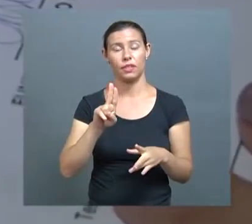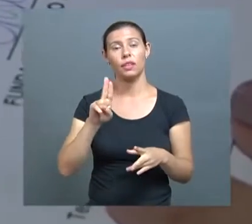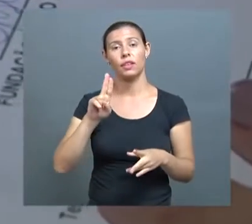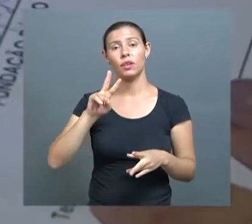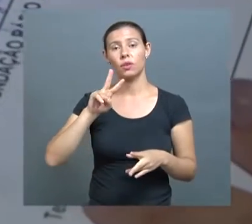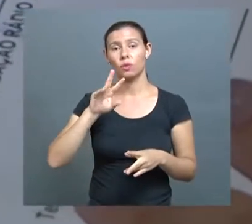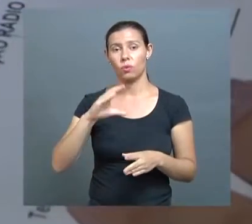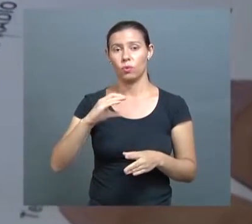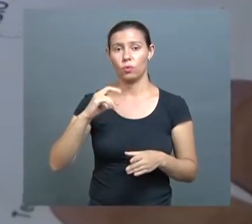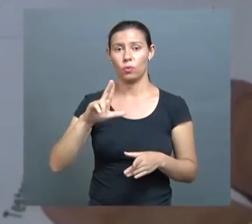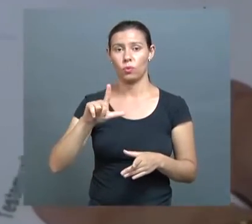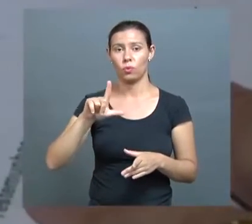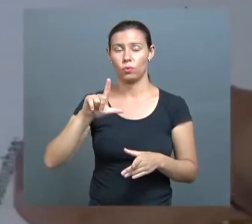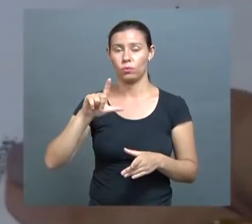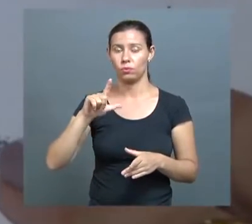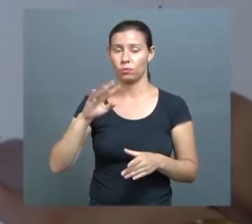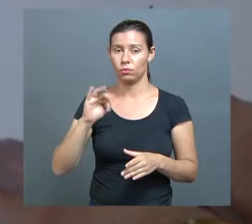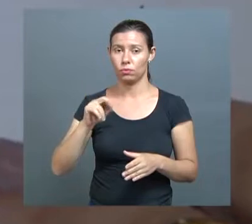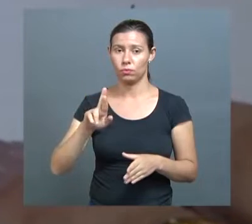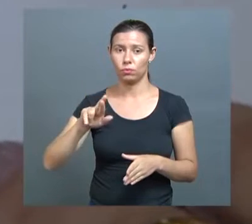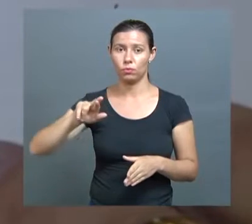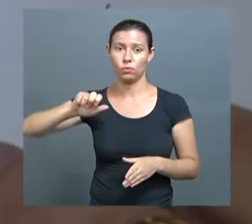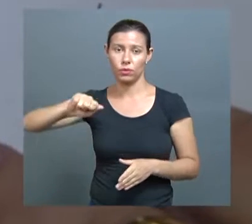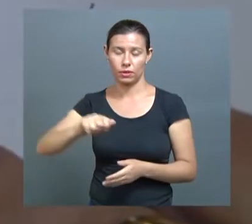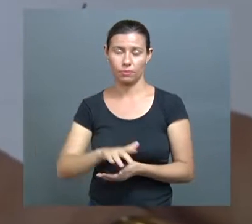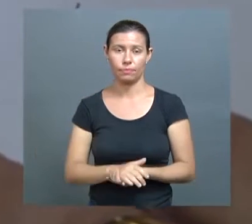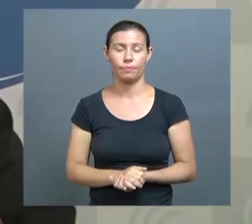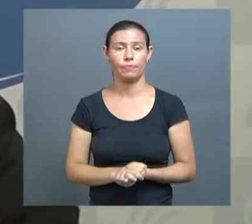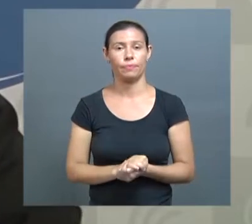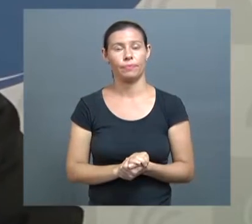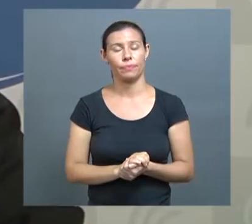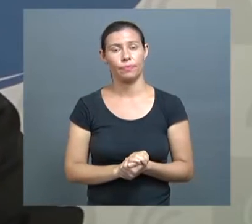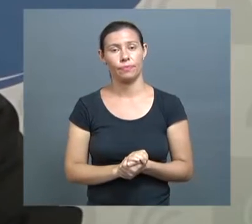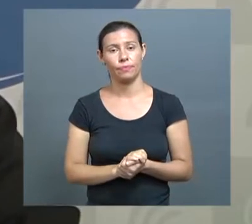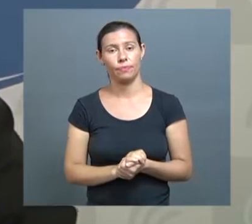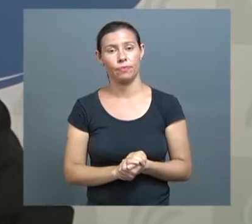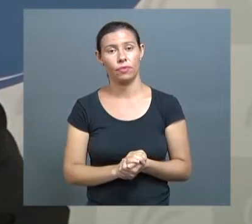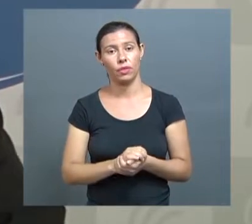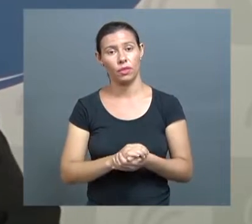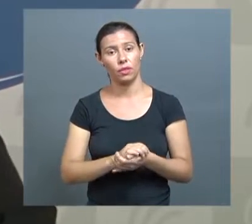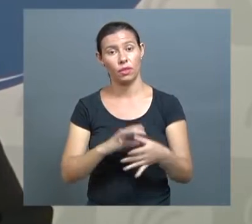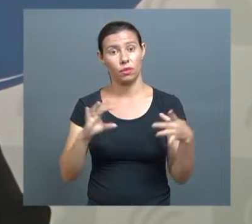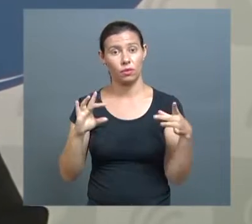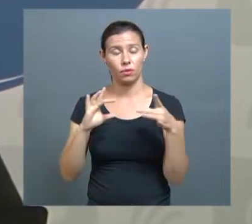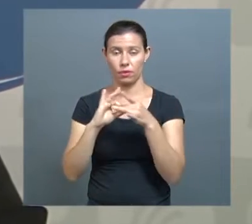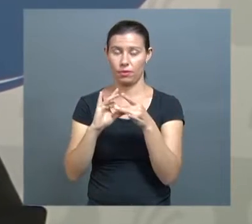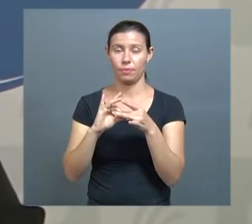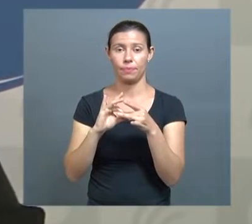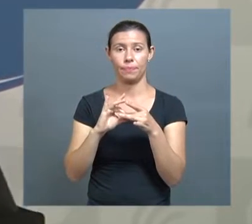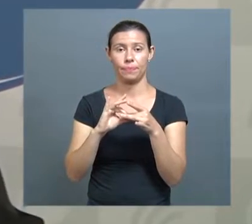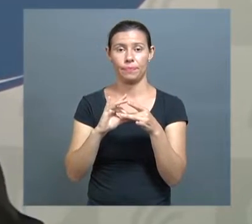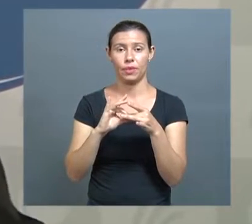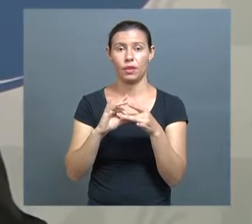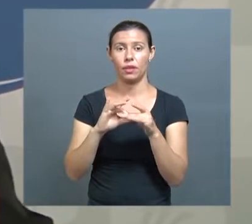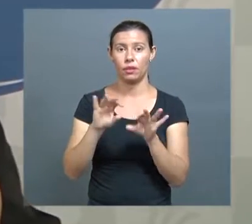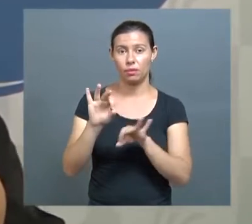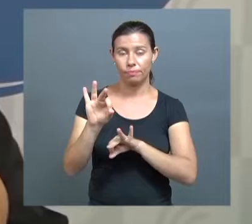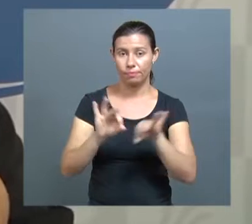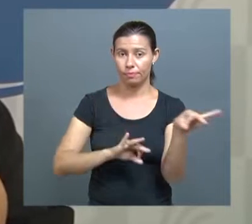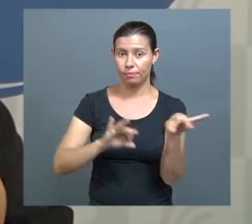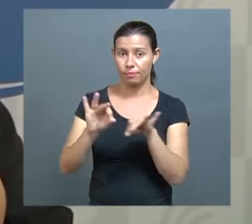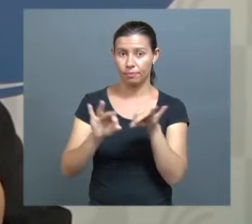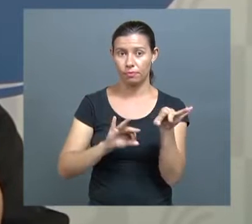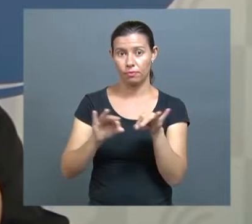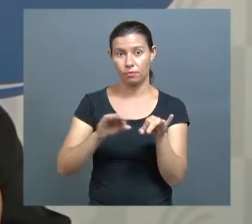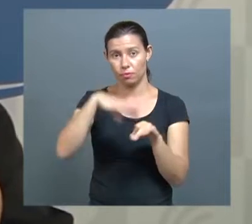começou através de um plano de extensão nacional da emissora educativa. A parceria começou com o plano da TV Cultura de expansão por todo o Brasil.